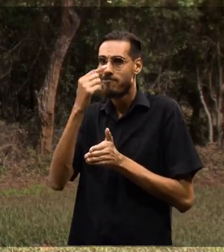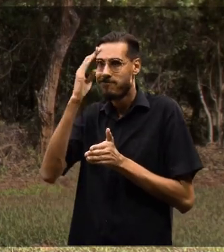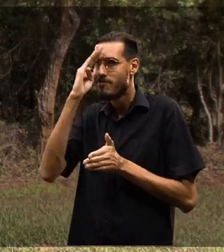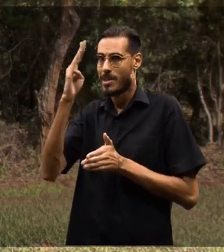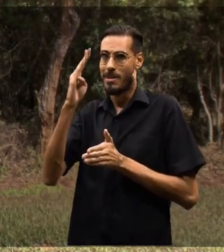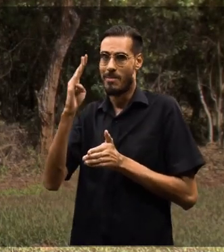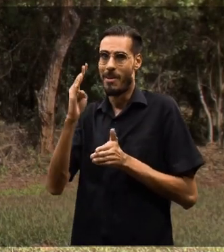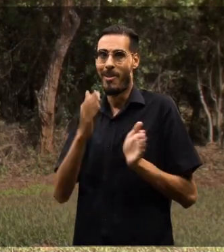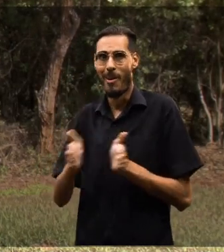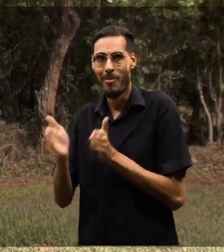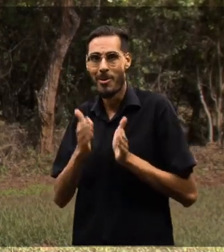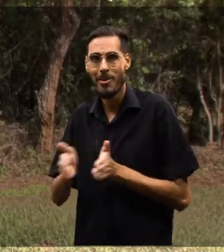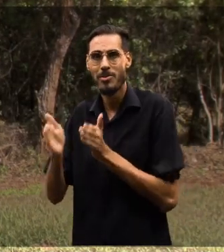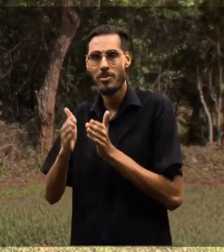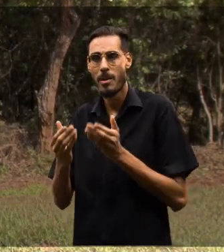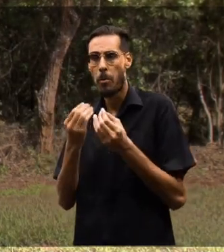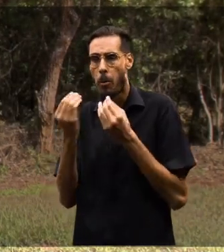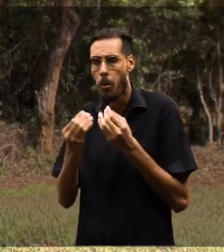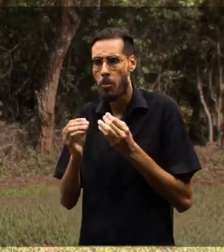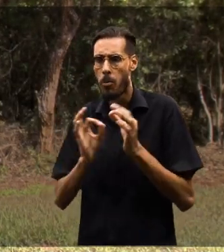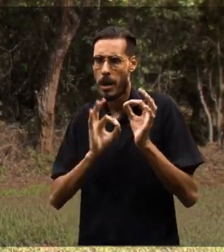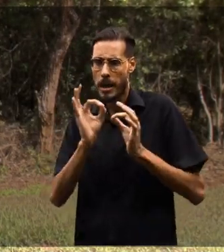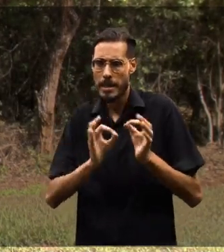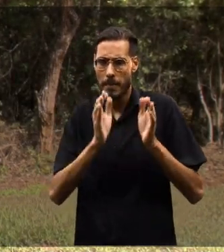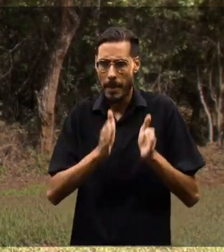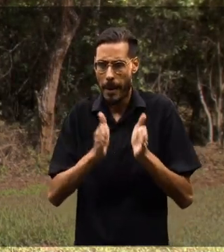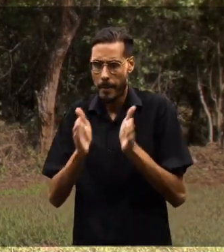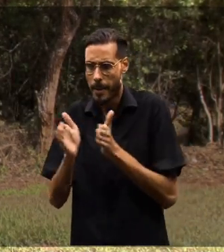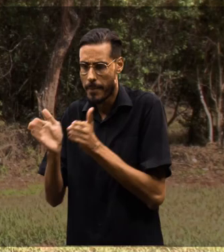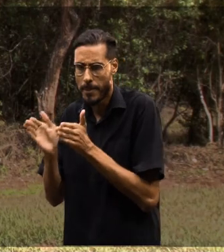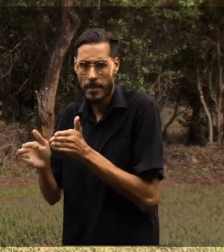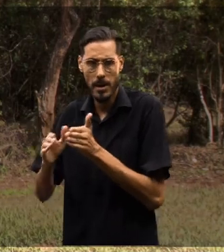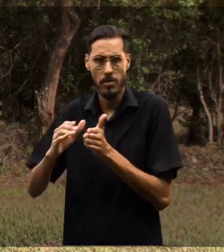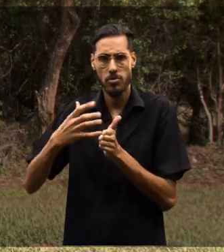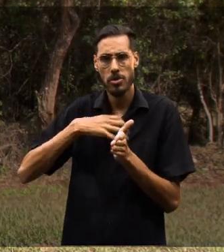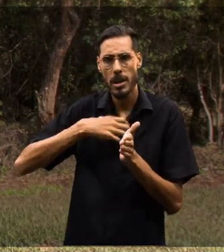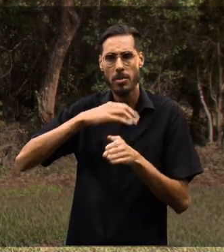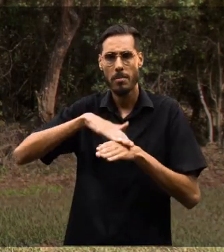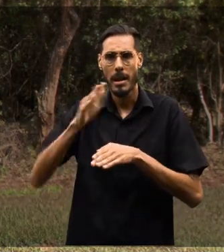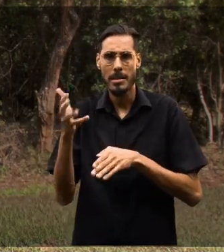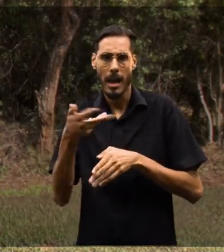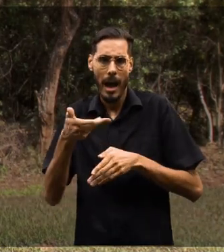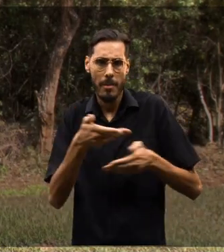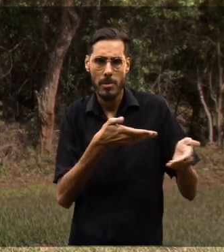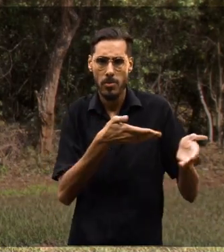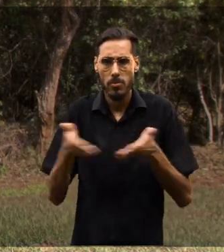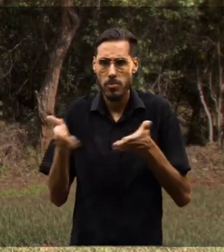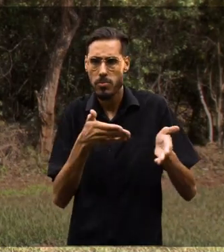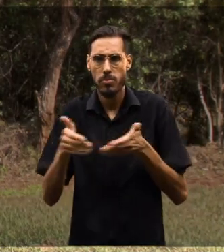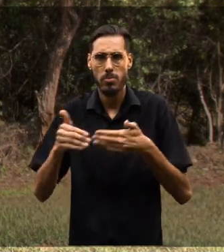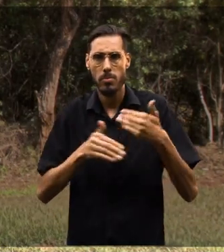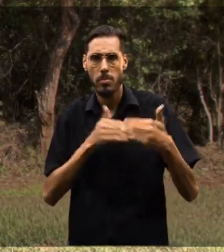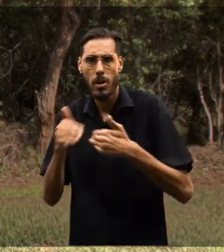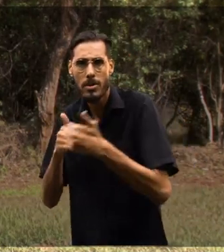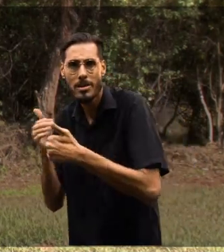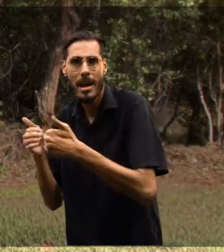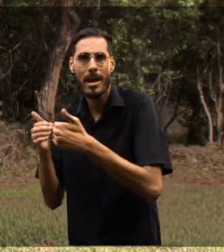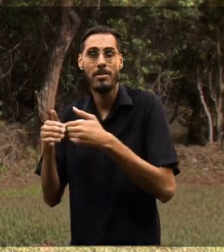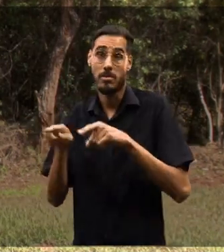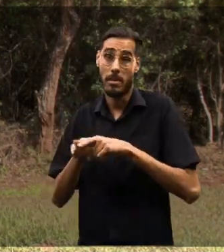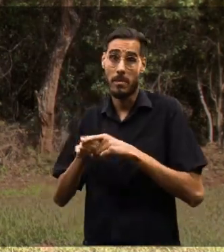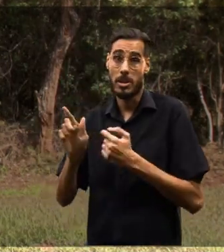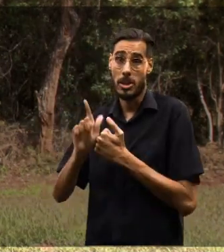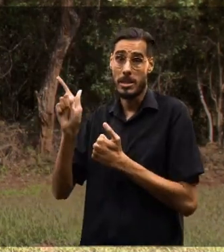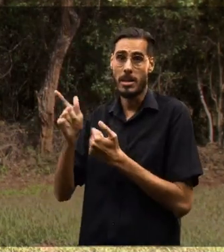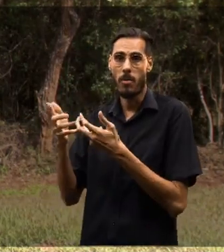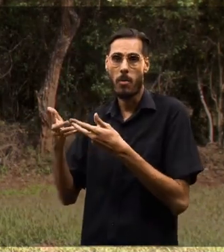da produção, então a gente trabalha toda com a cadeia produtiva, como melhorar a produção, como otimizar processos, a parte